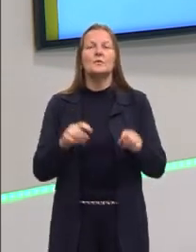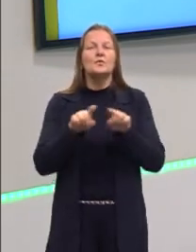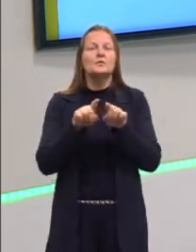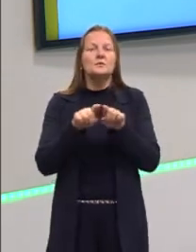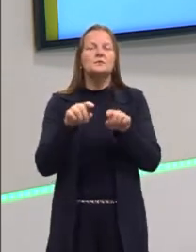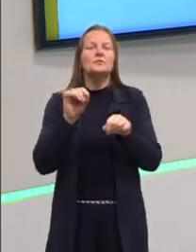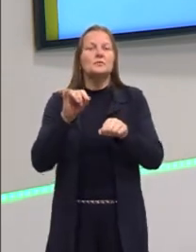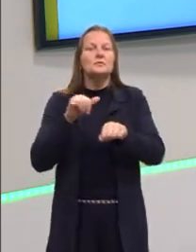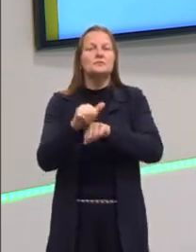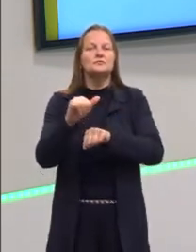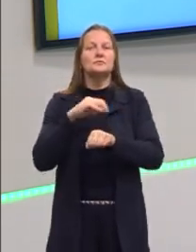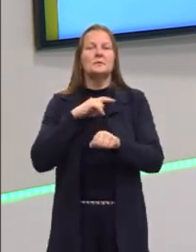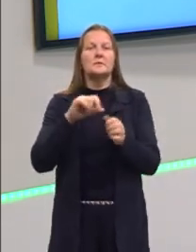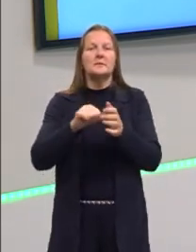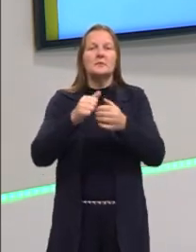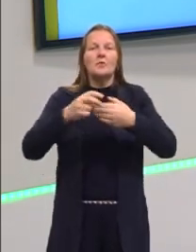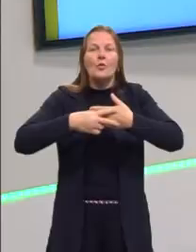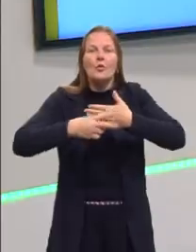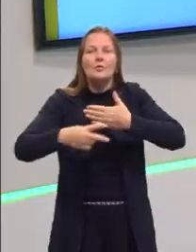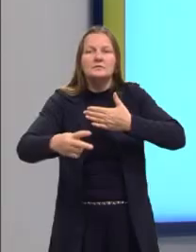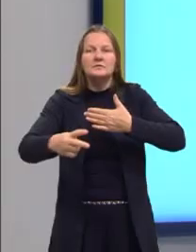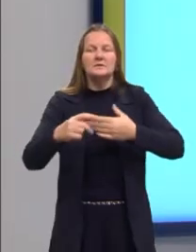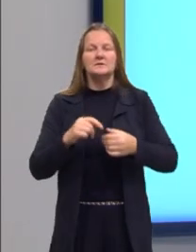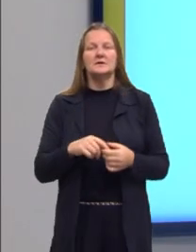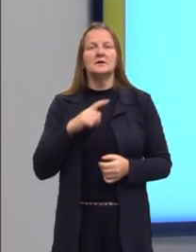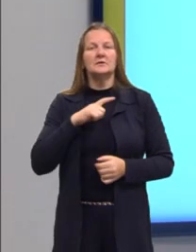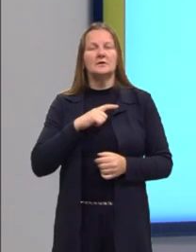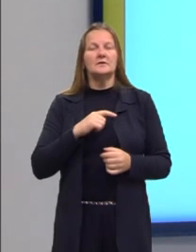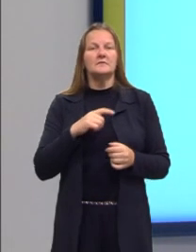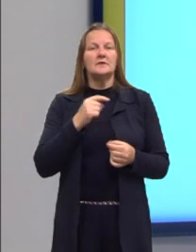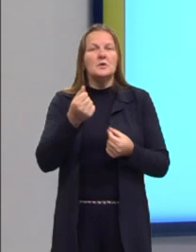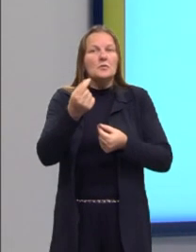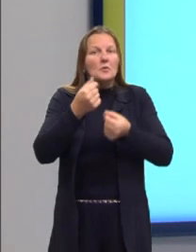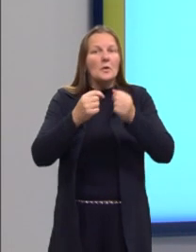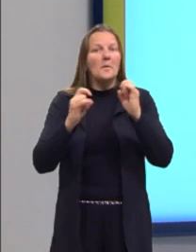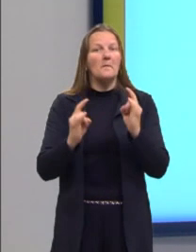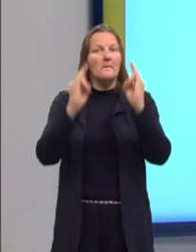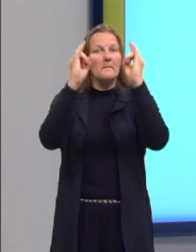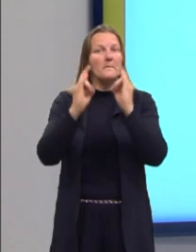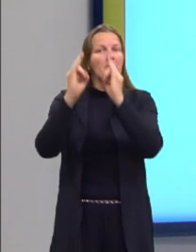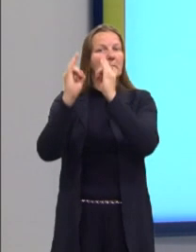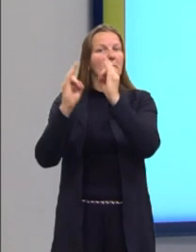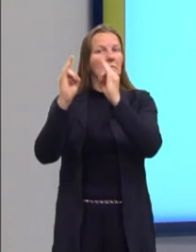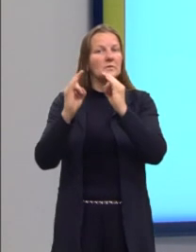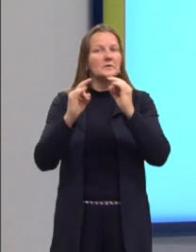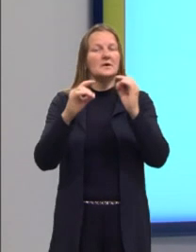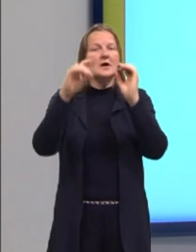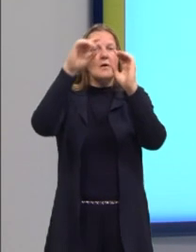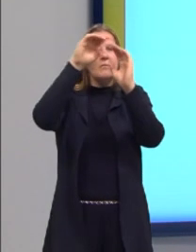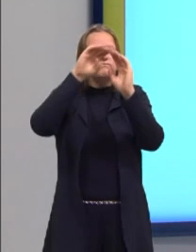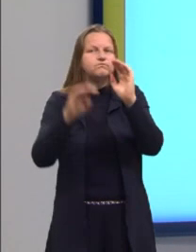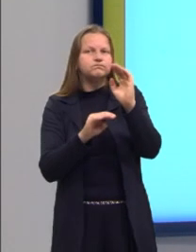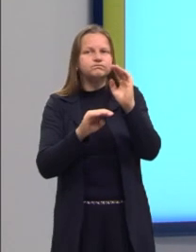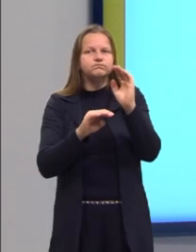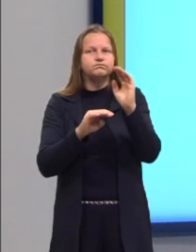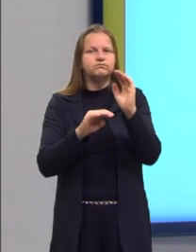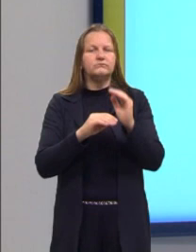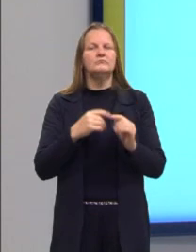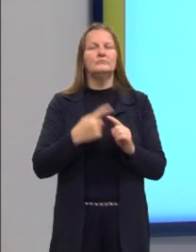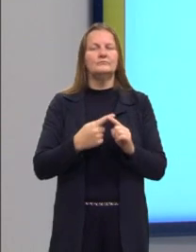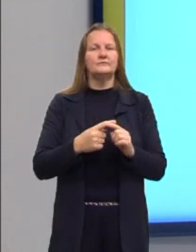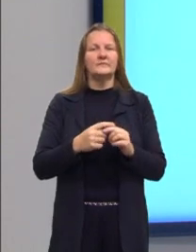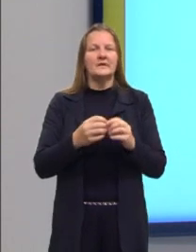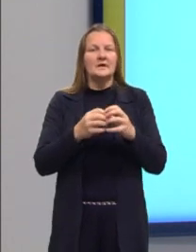Consequências já de primeiro momento, tá, gurizada? A Bolsa Imobiliária, então, sofre uma queda forte. Essa